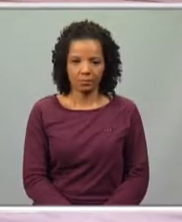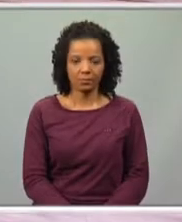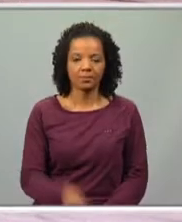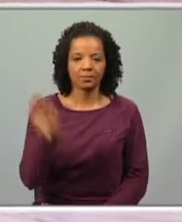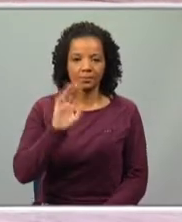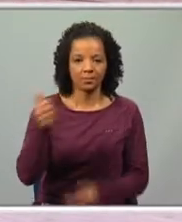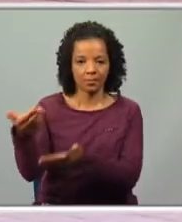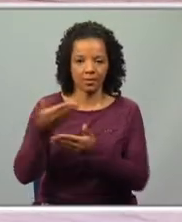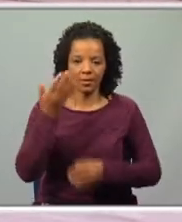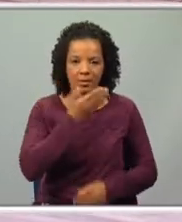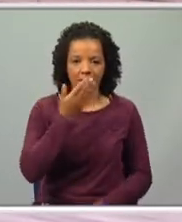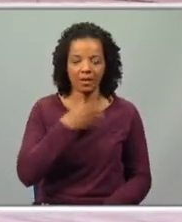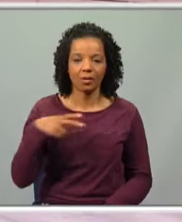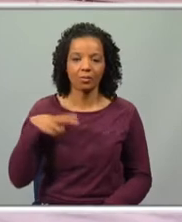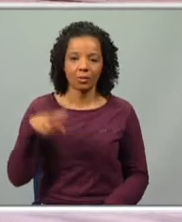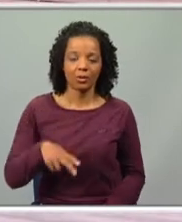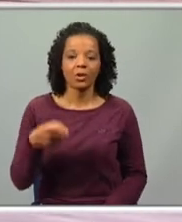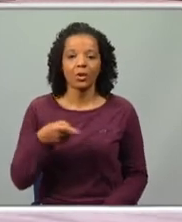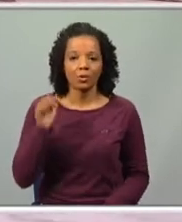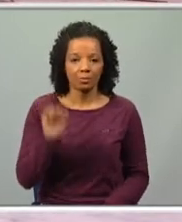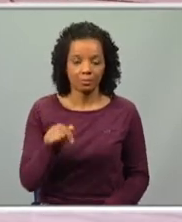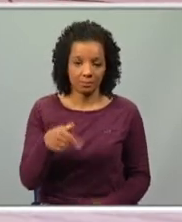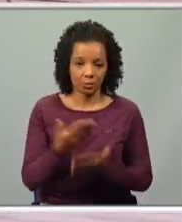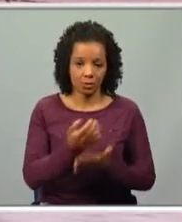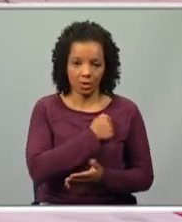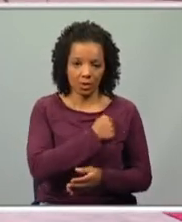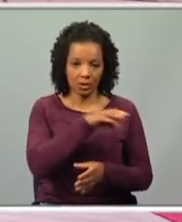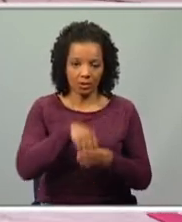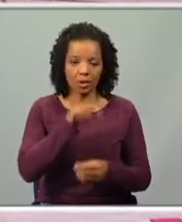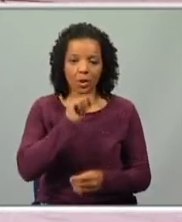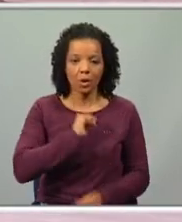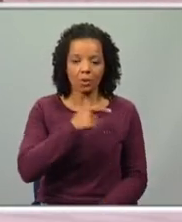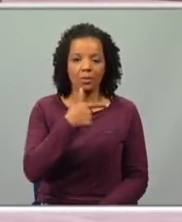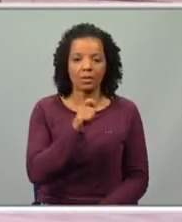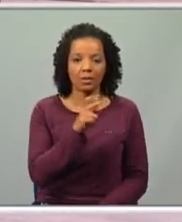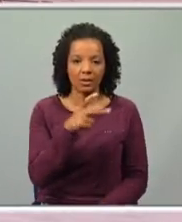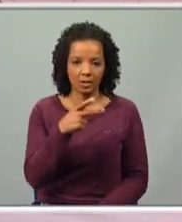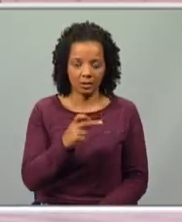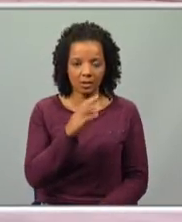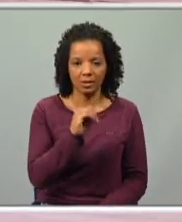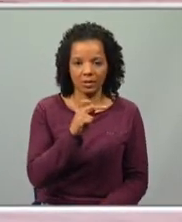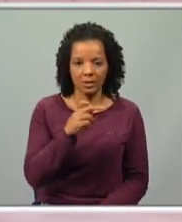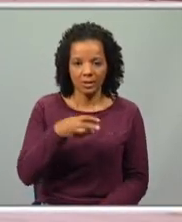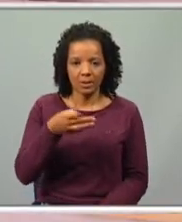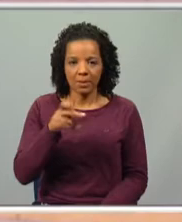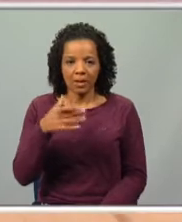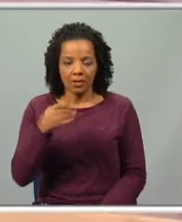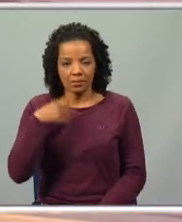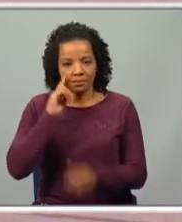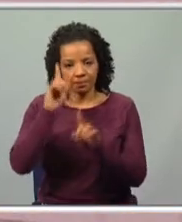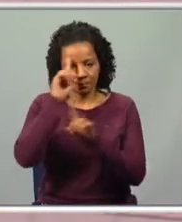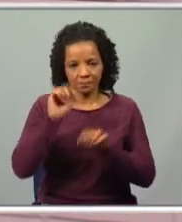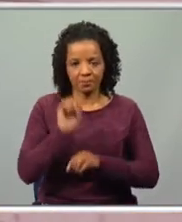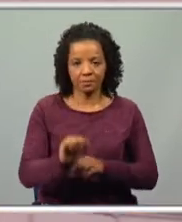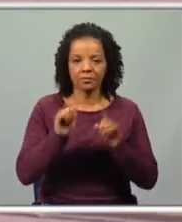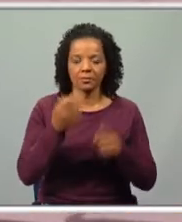Olá, bem-vindo a mais uma emissão de Português de 9º ano aqui no Estudo em Casa. Eu chamo-me Teresa Cadete Sampaim, sou a tua professora e vamos